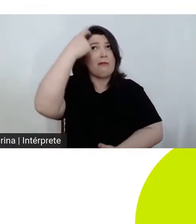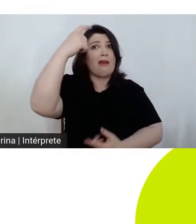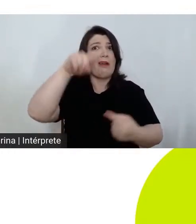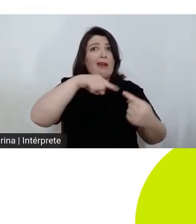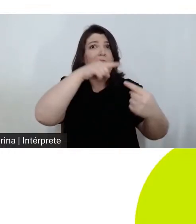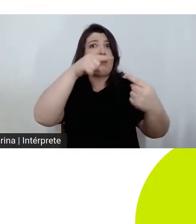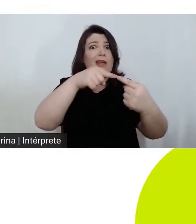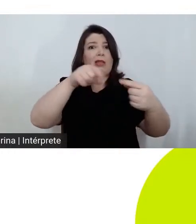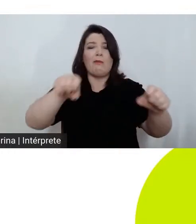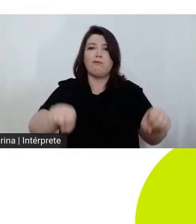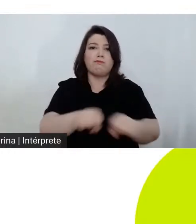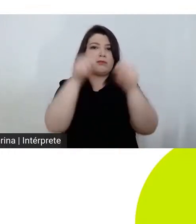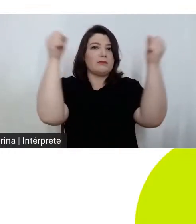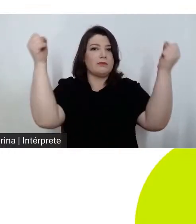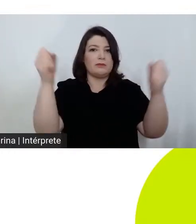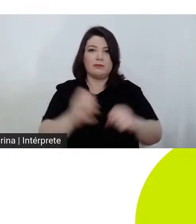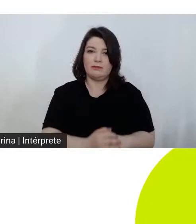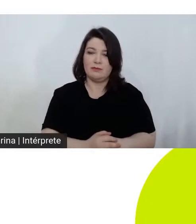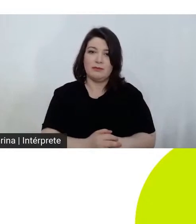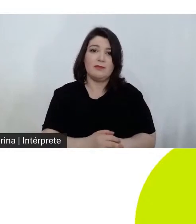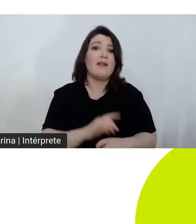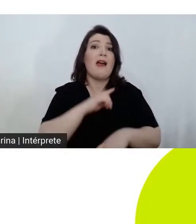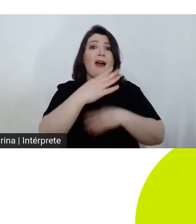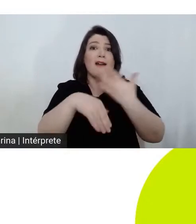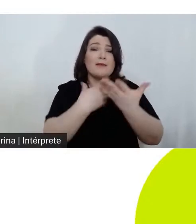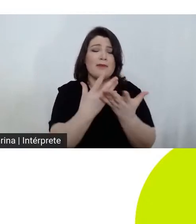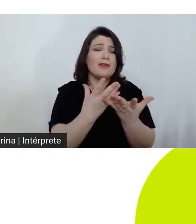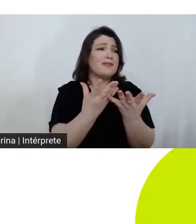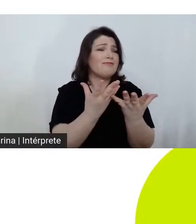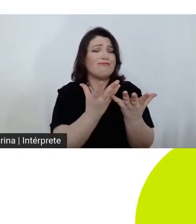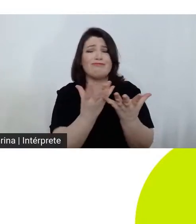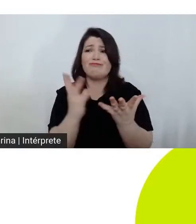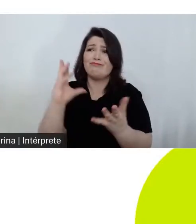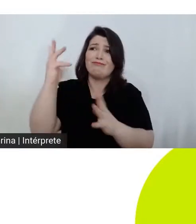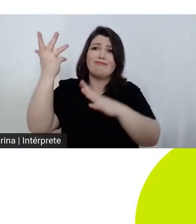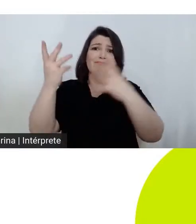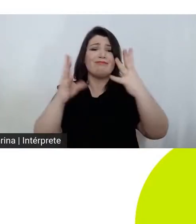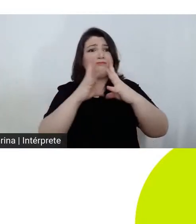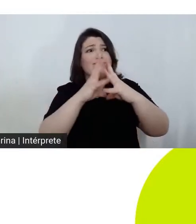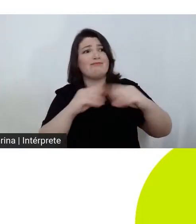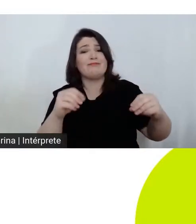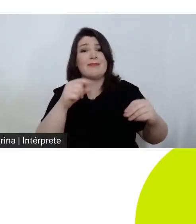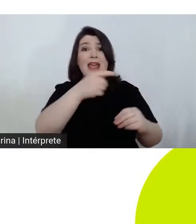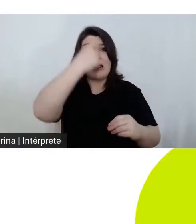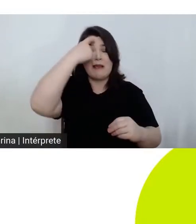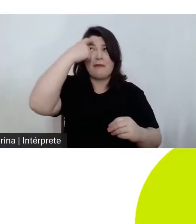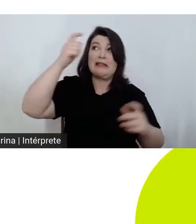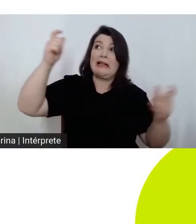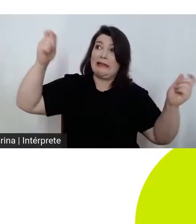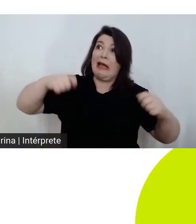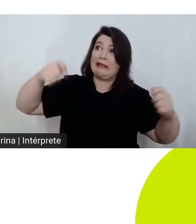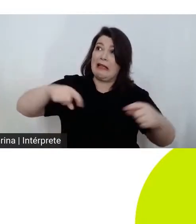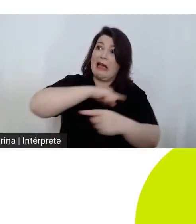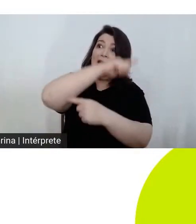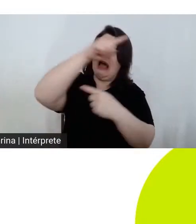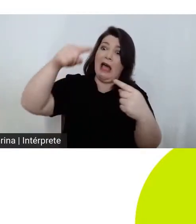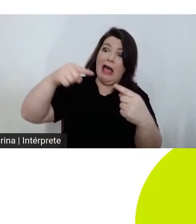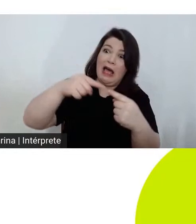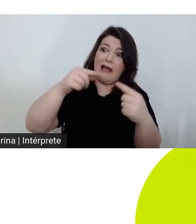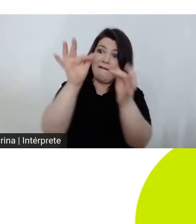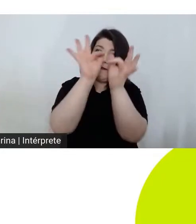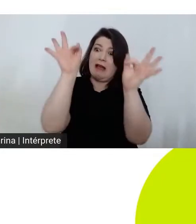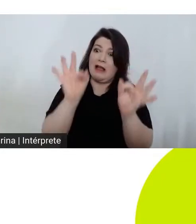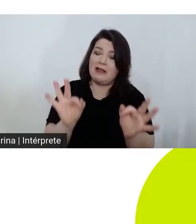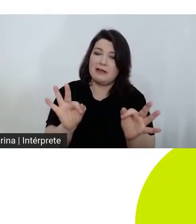sorrindo a Howard ele vai acreditando que consegue chegar lá consegue chegar à sua felicidade e no entanto